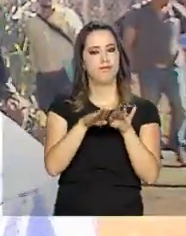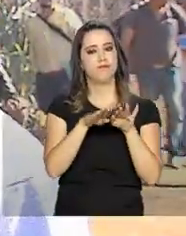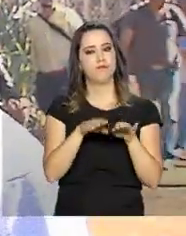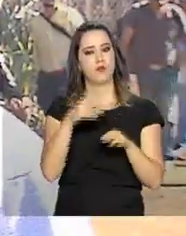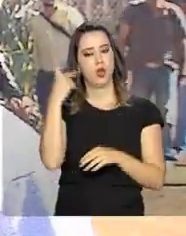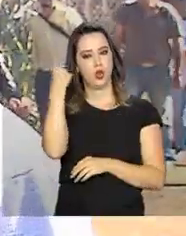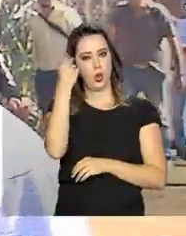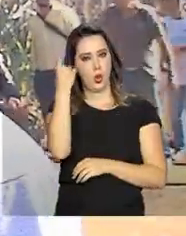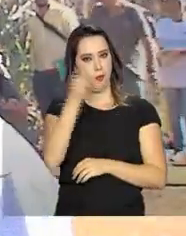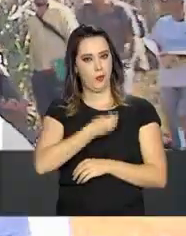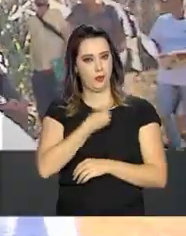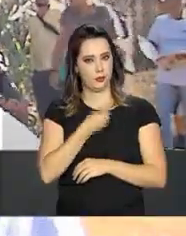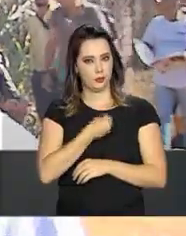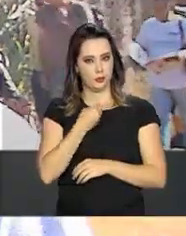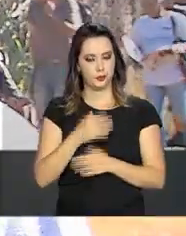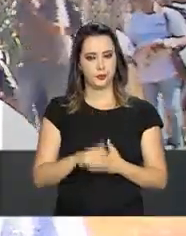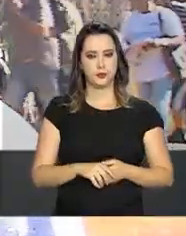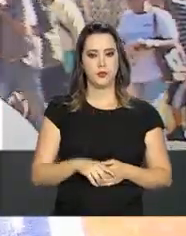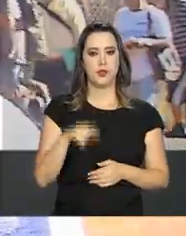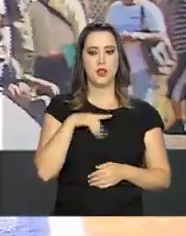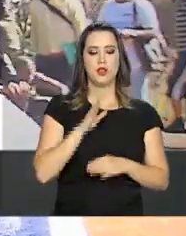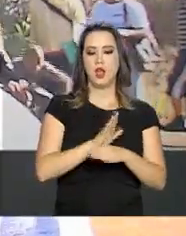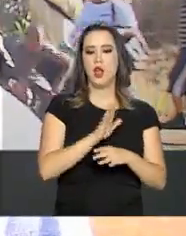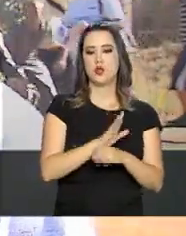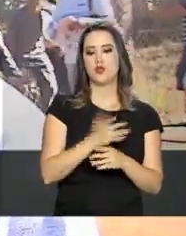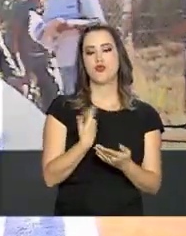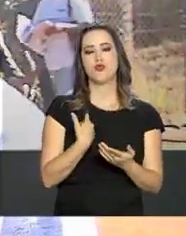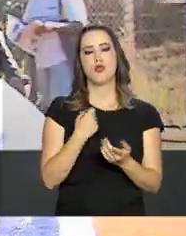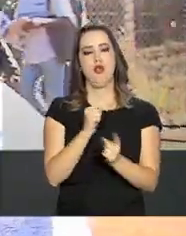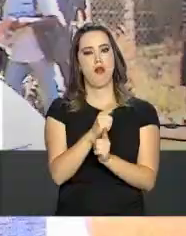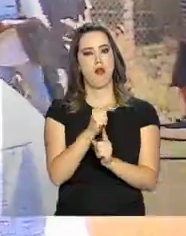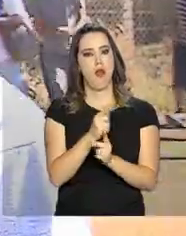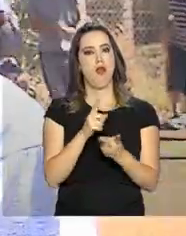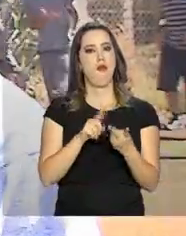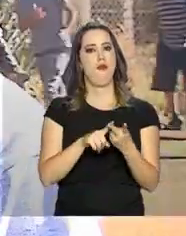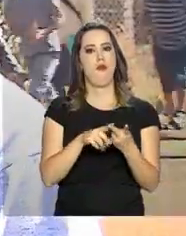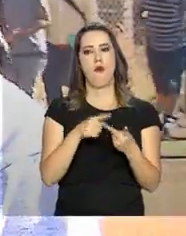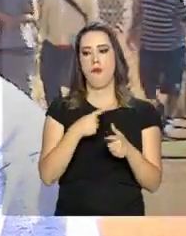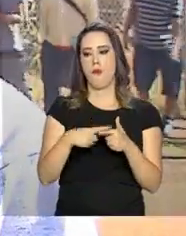tem vários tipos de benefícios, auxílio aluguel, auxílio vulnerabilidade,